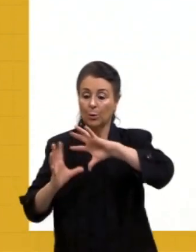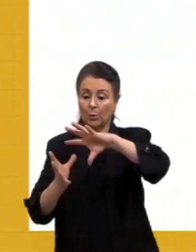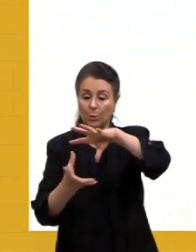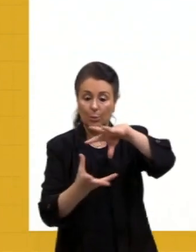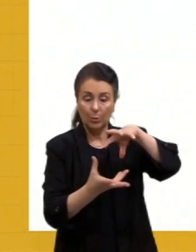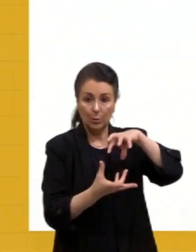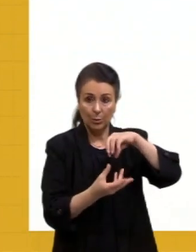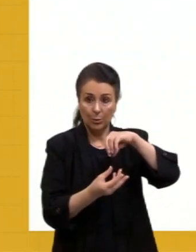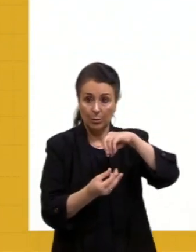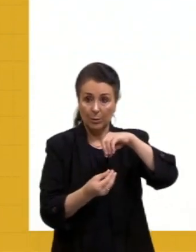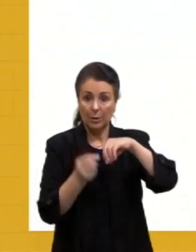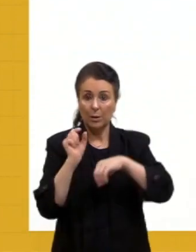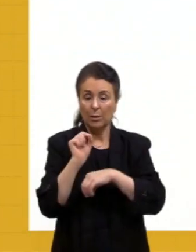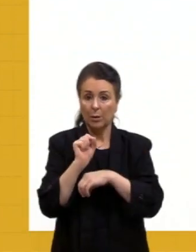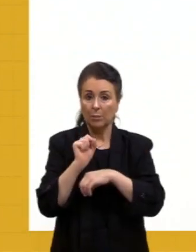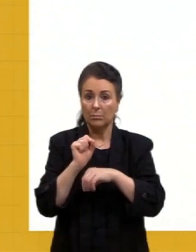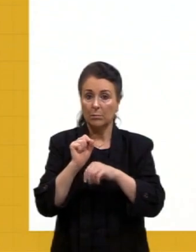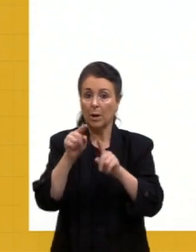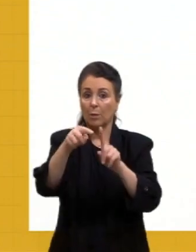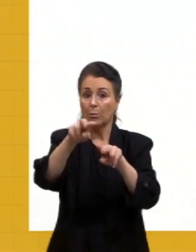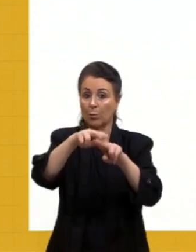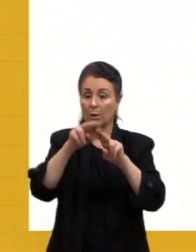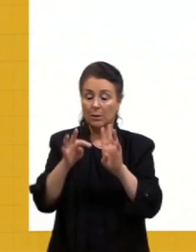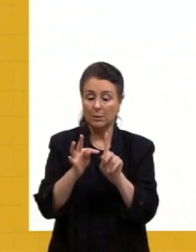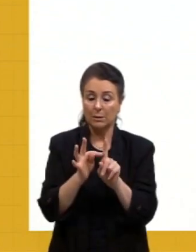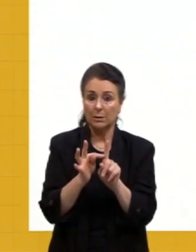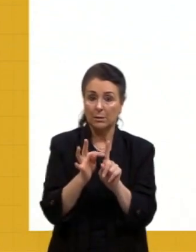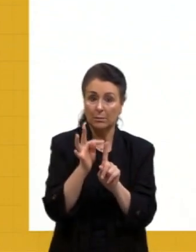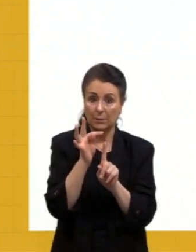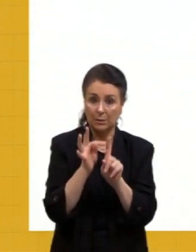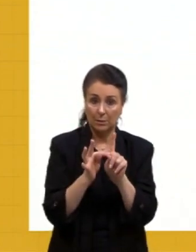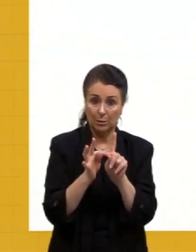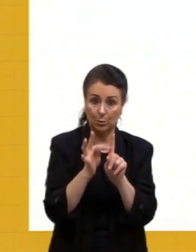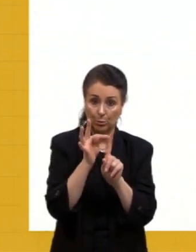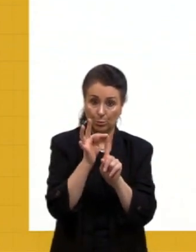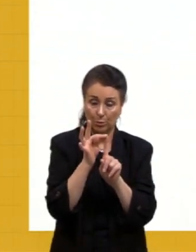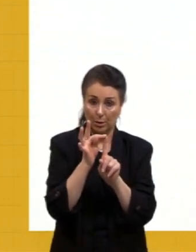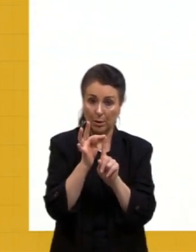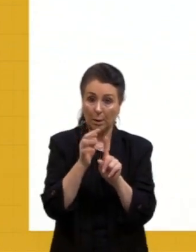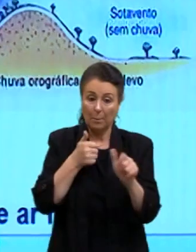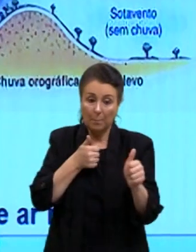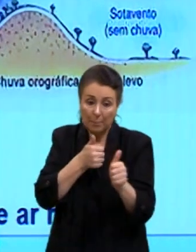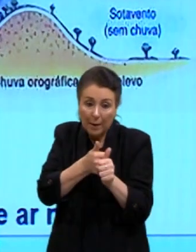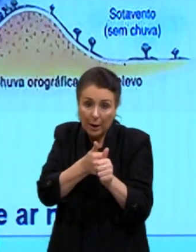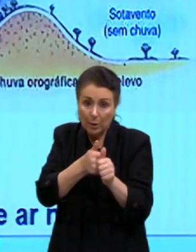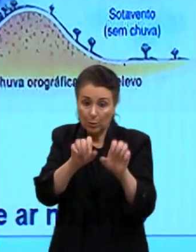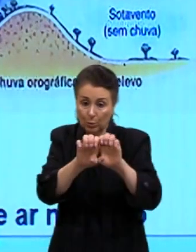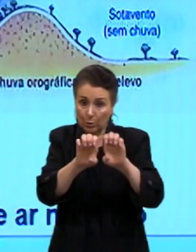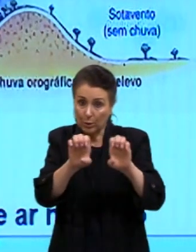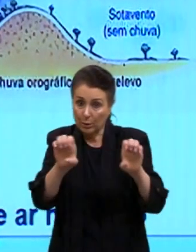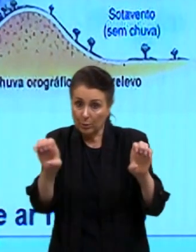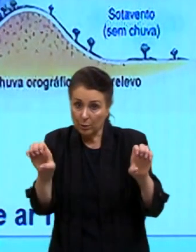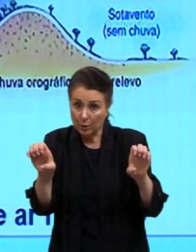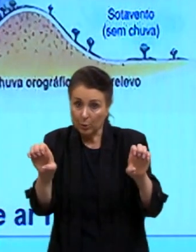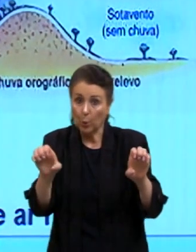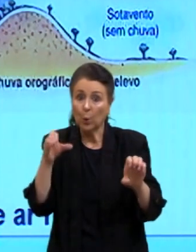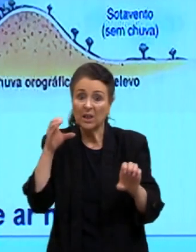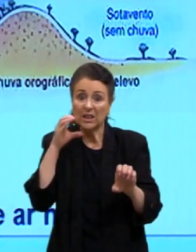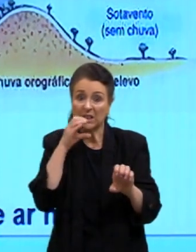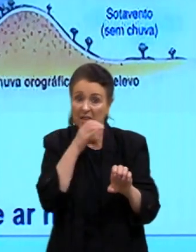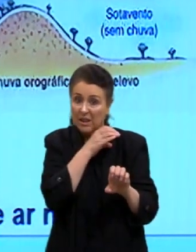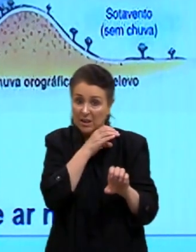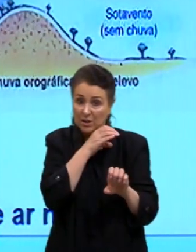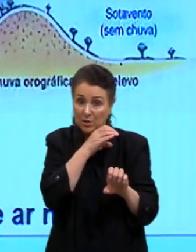a ótica da temperatura. Quanto mais perto, então, do Equador, mais quente, quanto mais perto dos polos, mais frio,